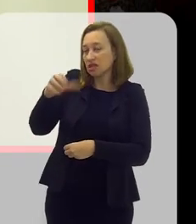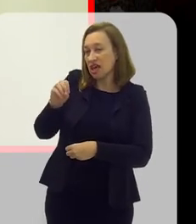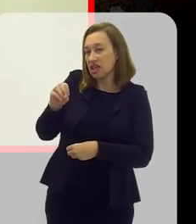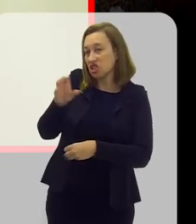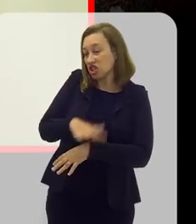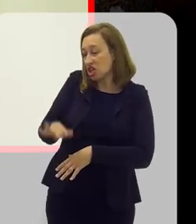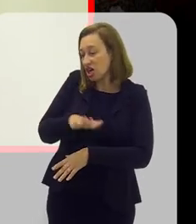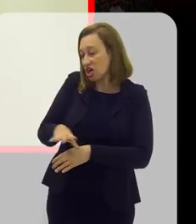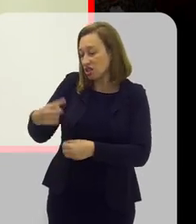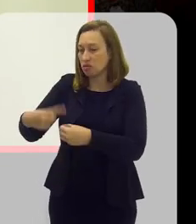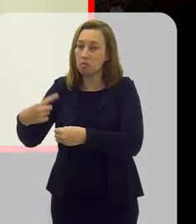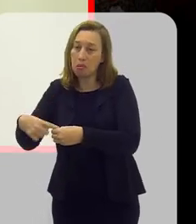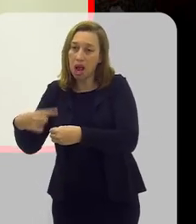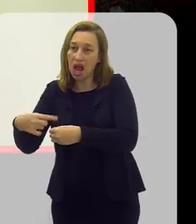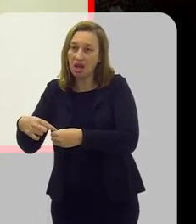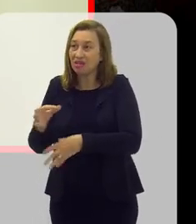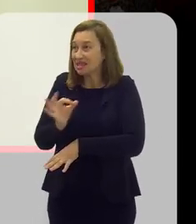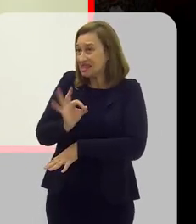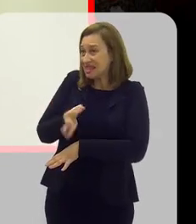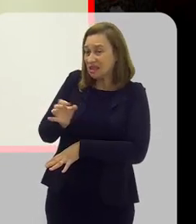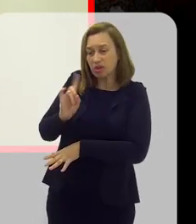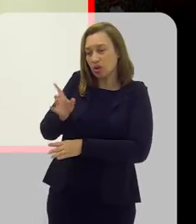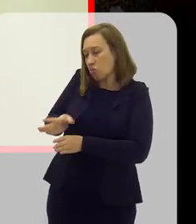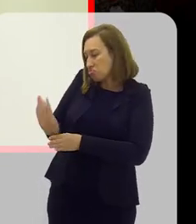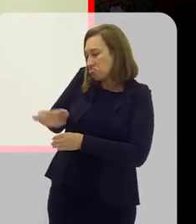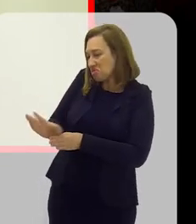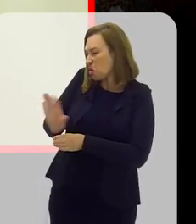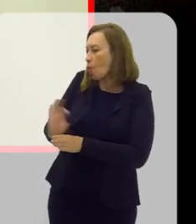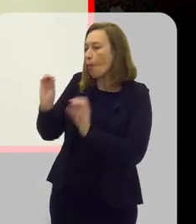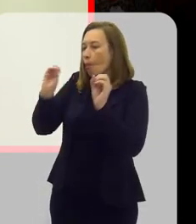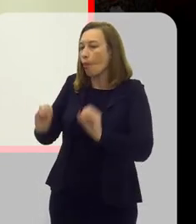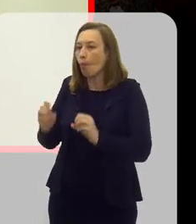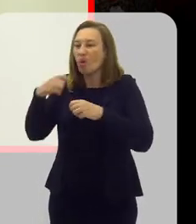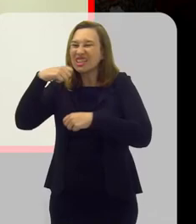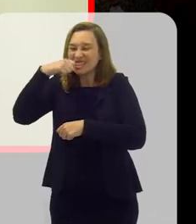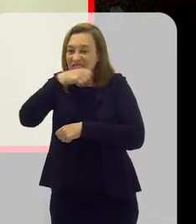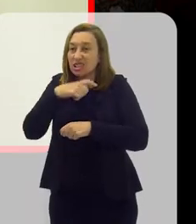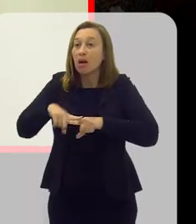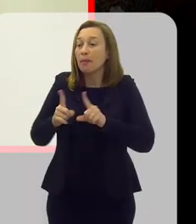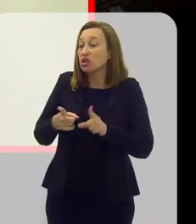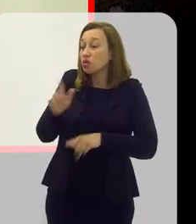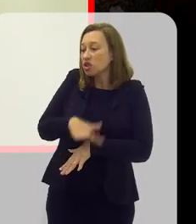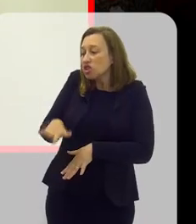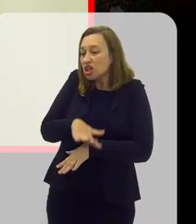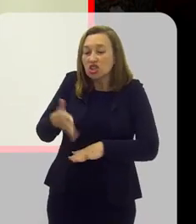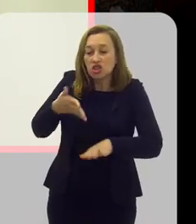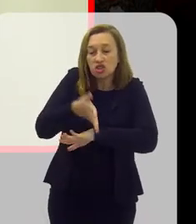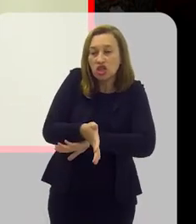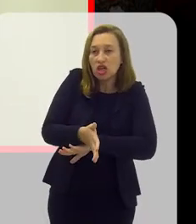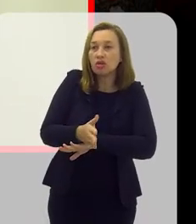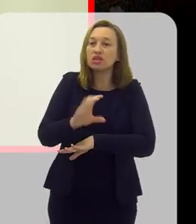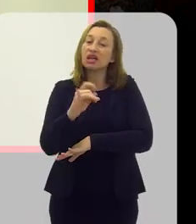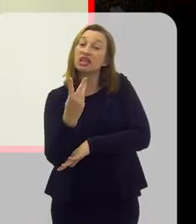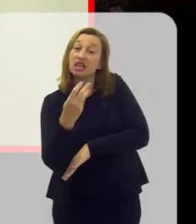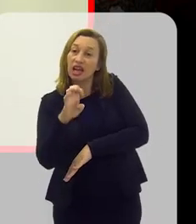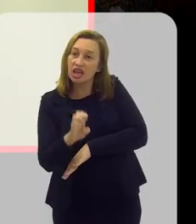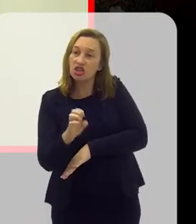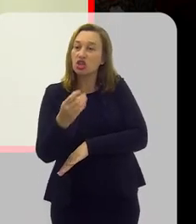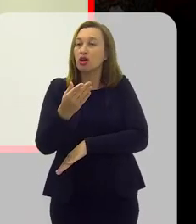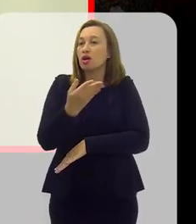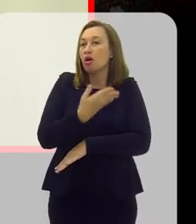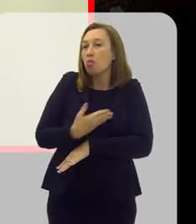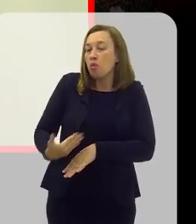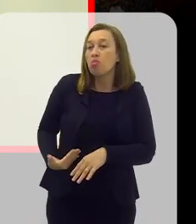bairro, onde certamente não é feita orientação para higienização, mas quando essas crianças chegam nas creches